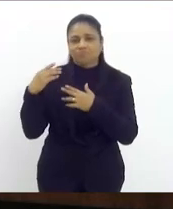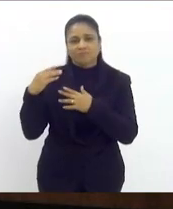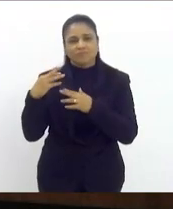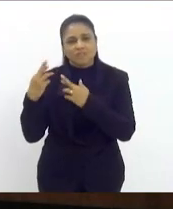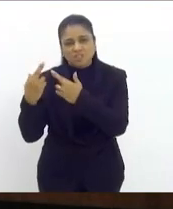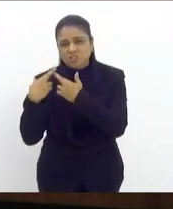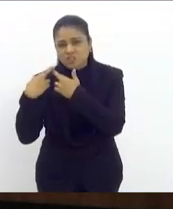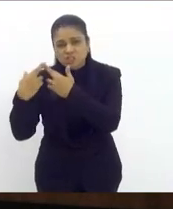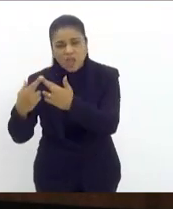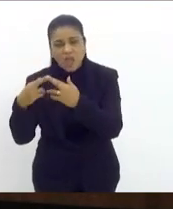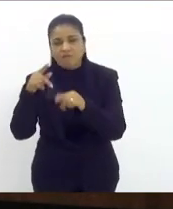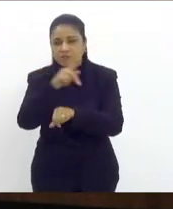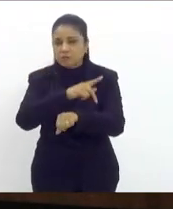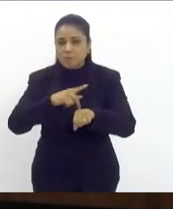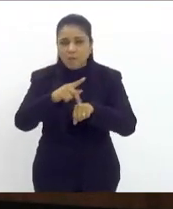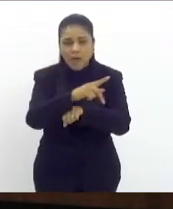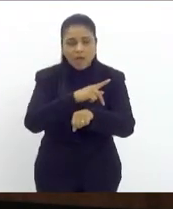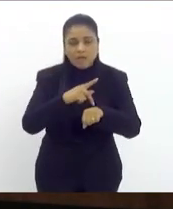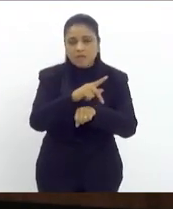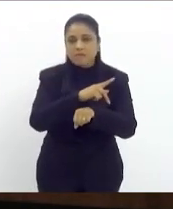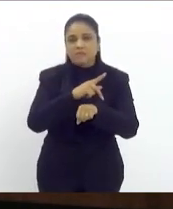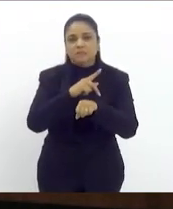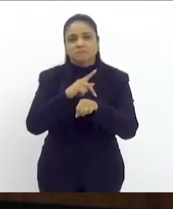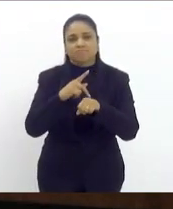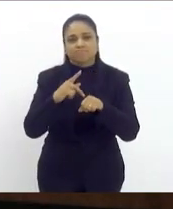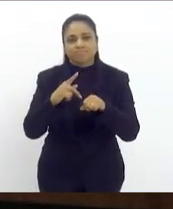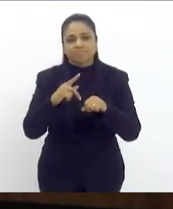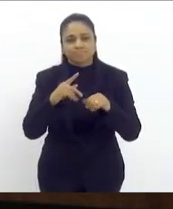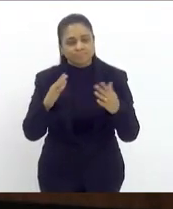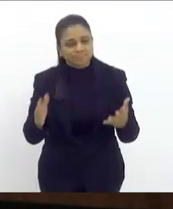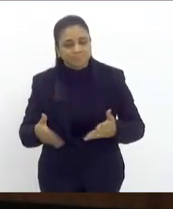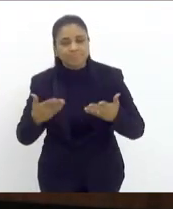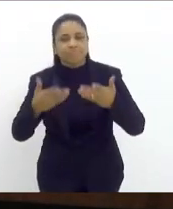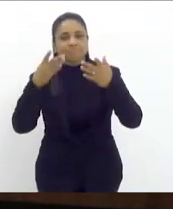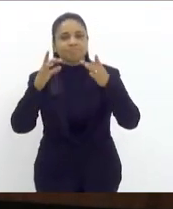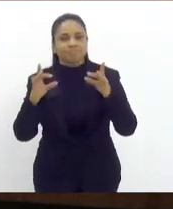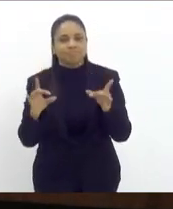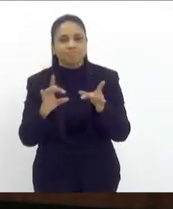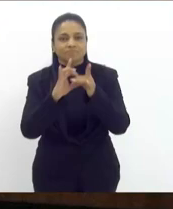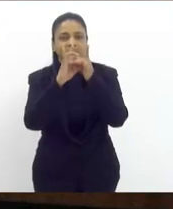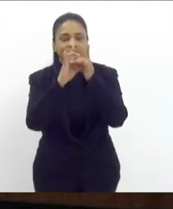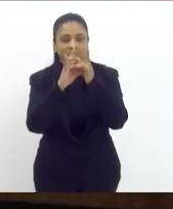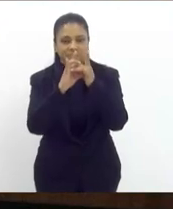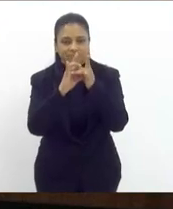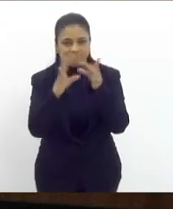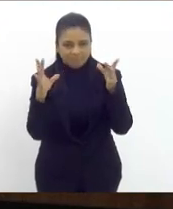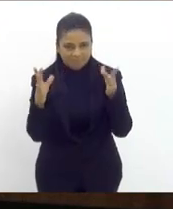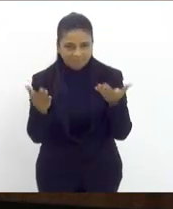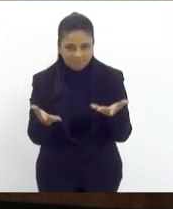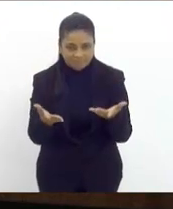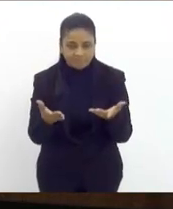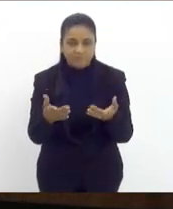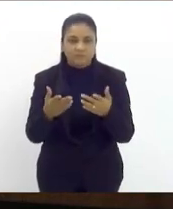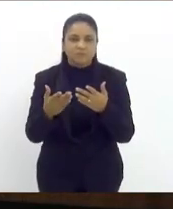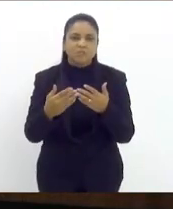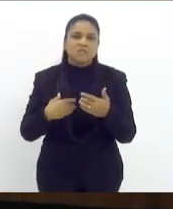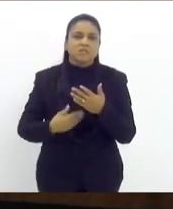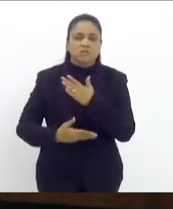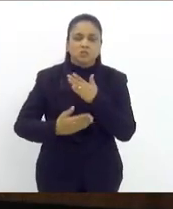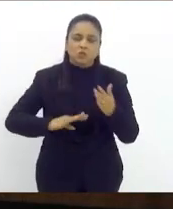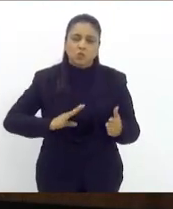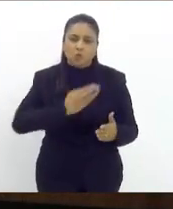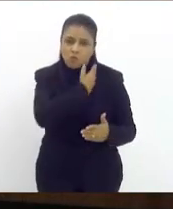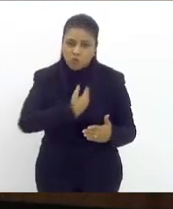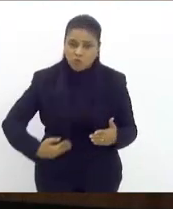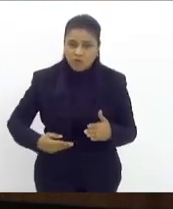políticos reavivando a diplomacia que havia sido deixada de lado no governo anterior e o Brasil não tem que